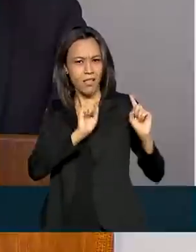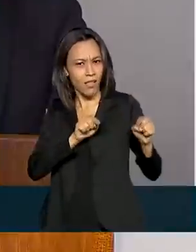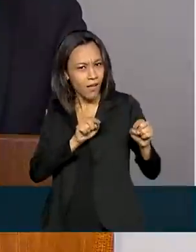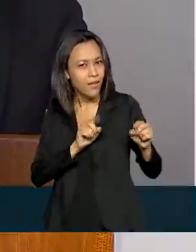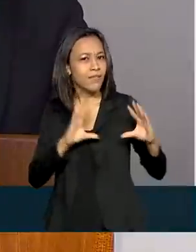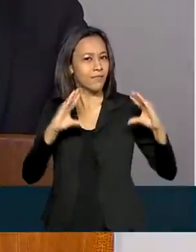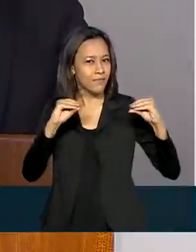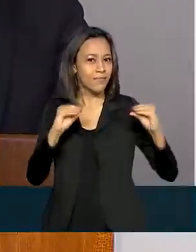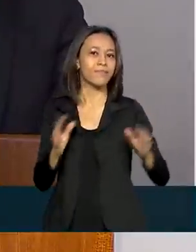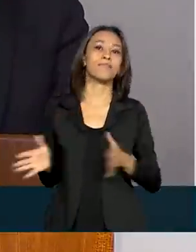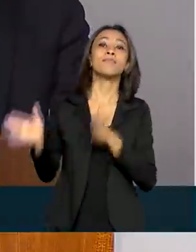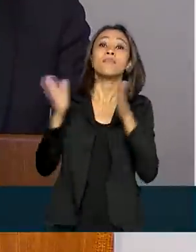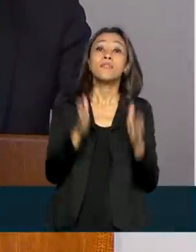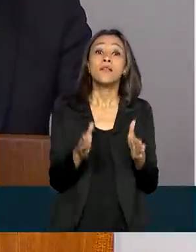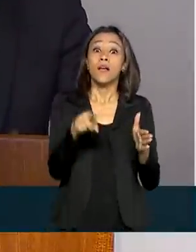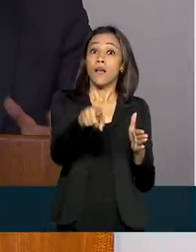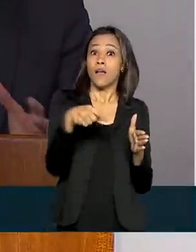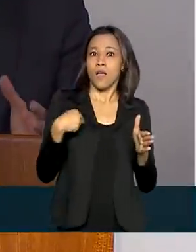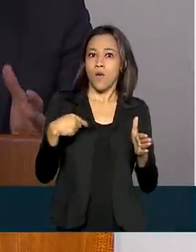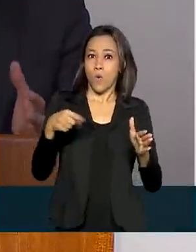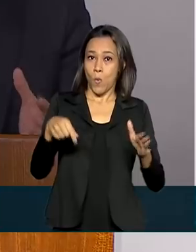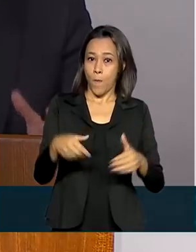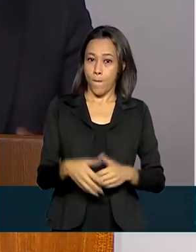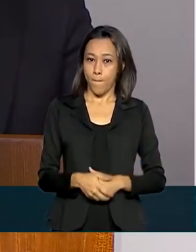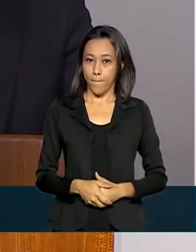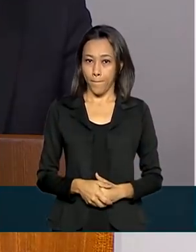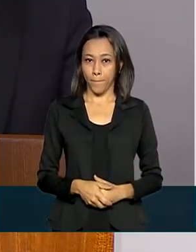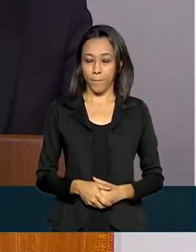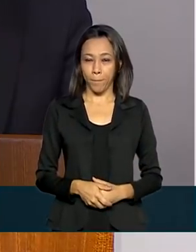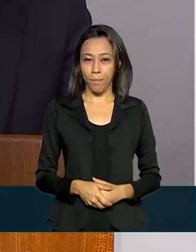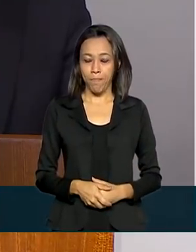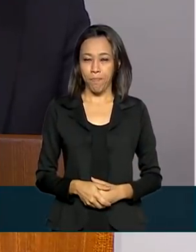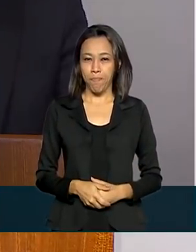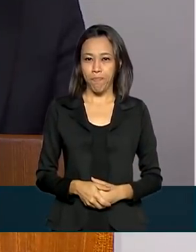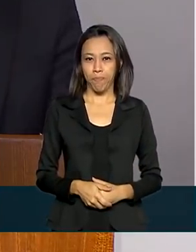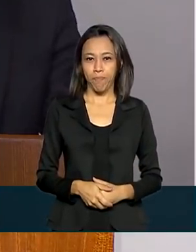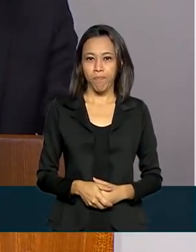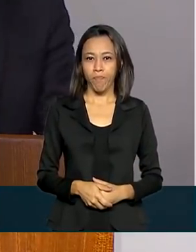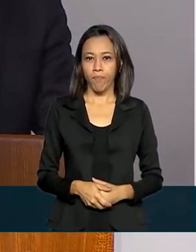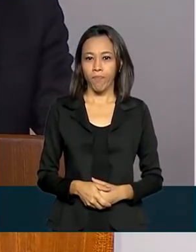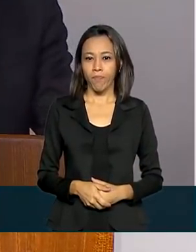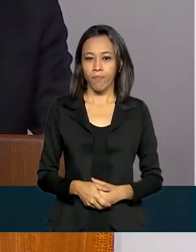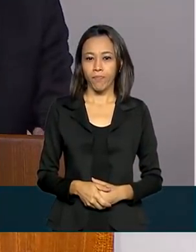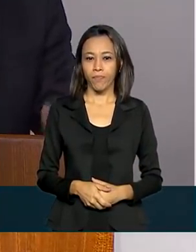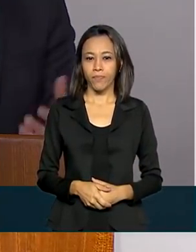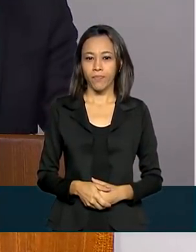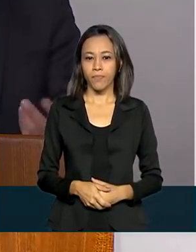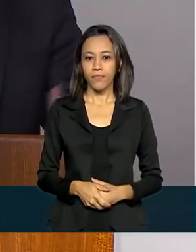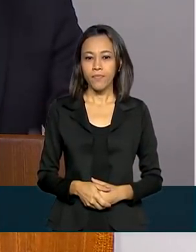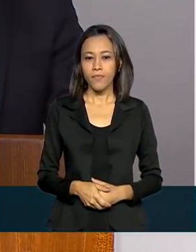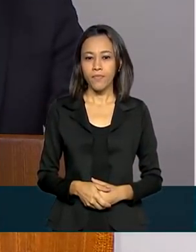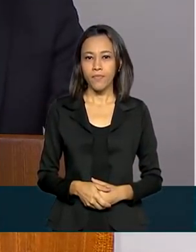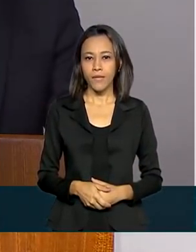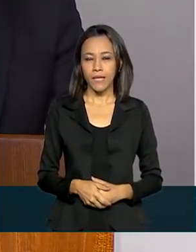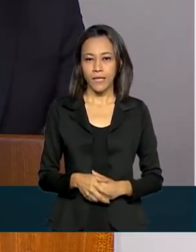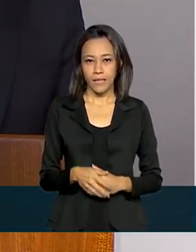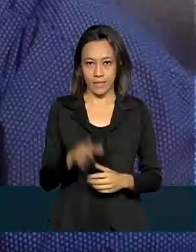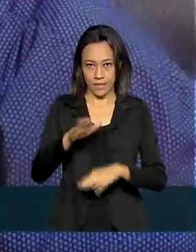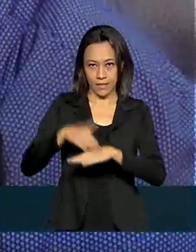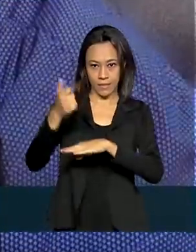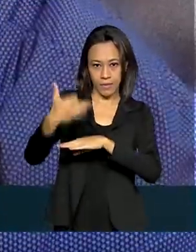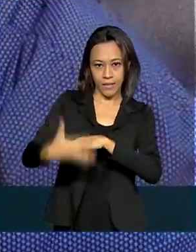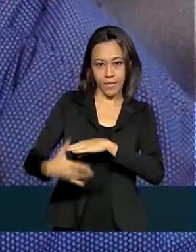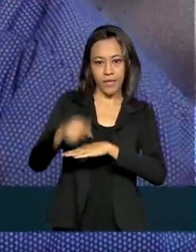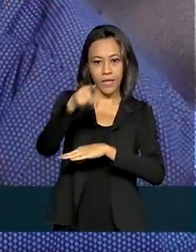De acordo com o ministro do Turismo, a cultura é um fator importante na divulgação dos destinos nacionais. Segundo